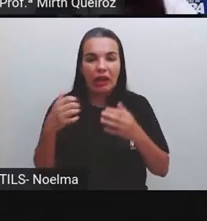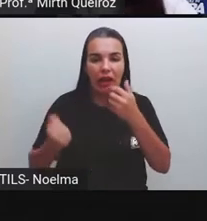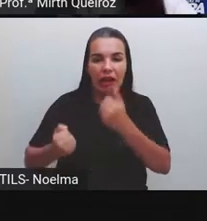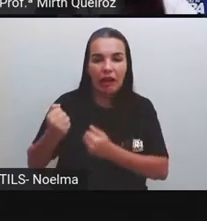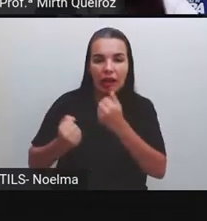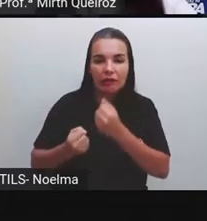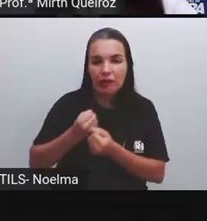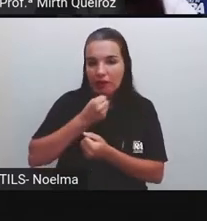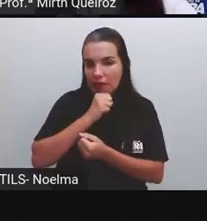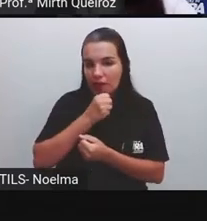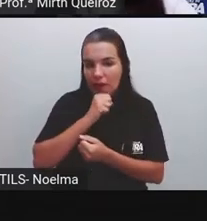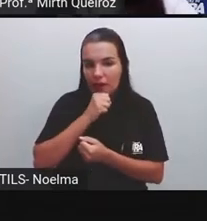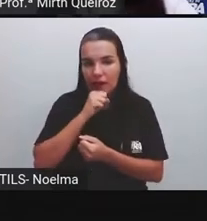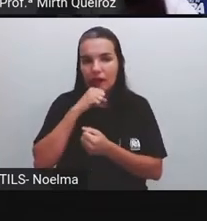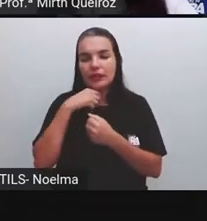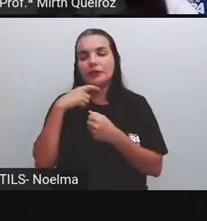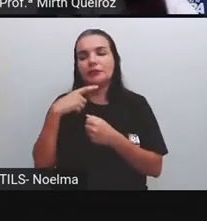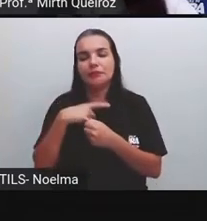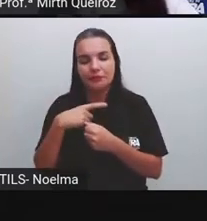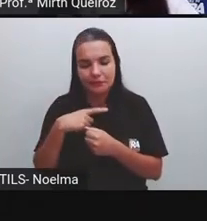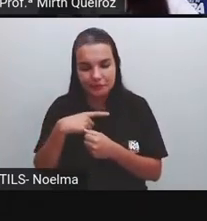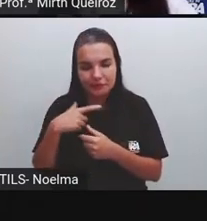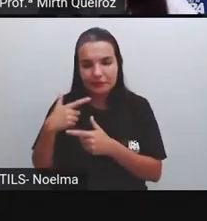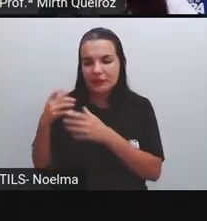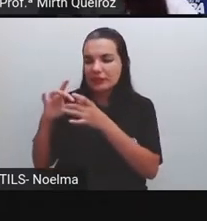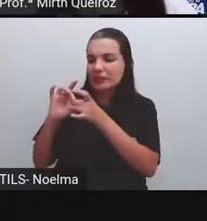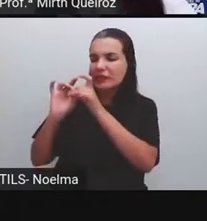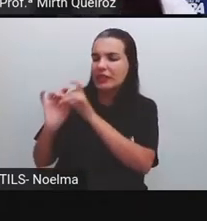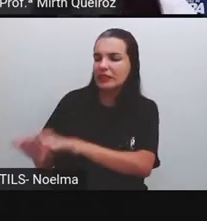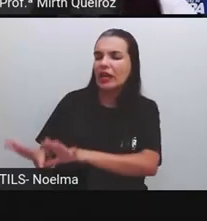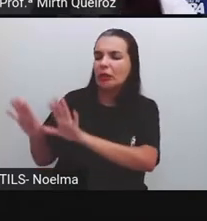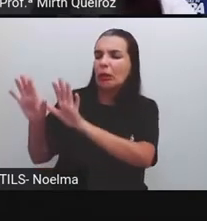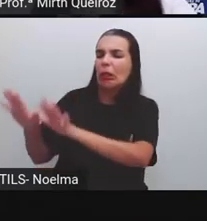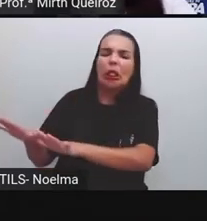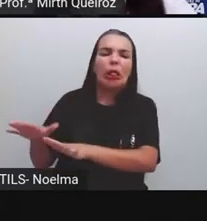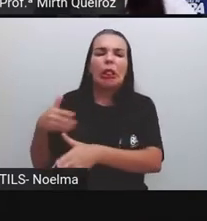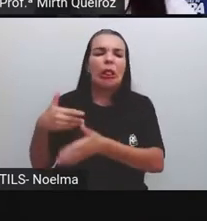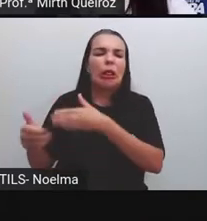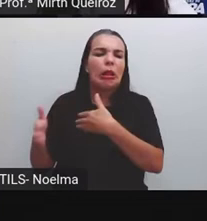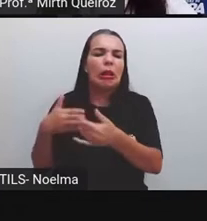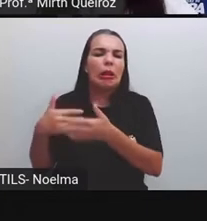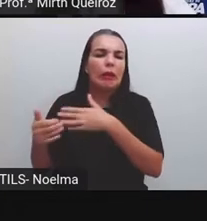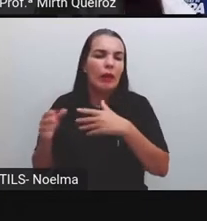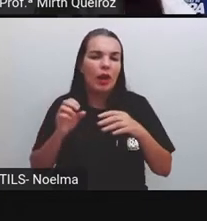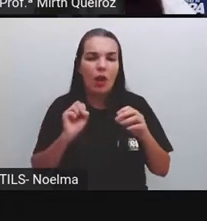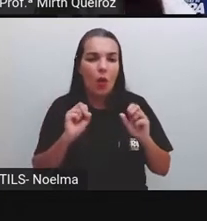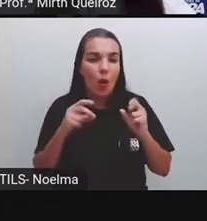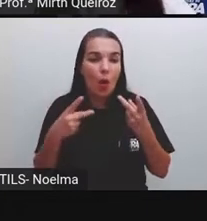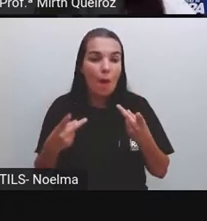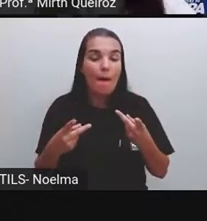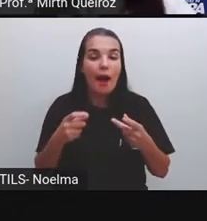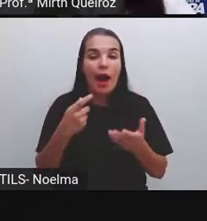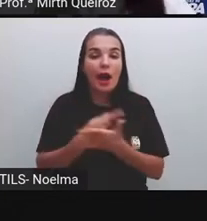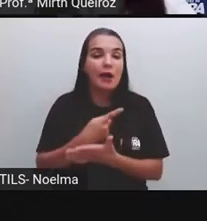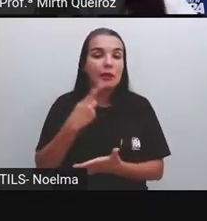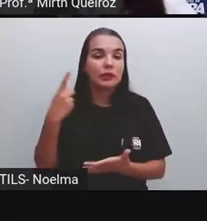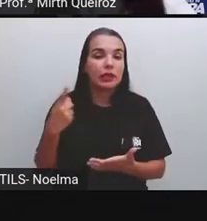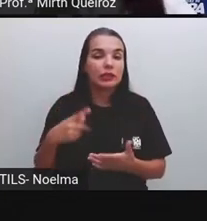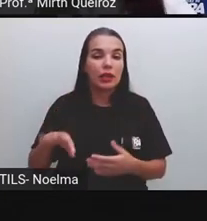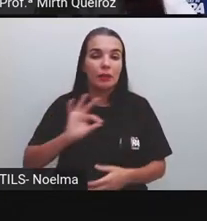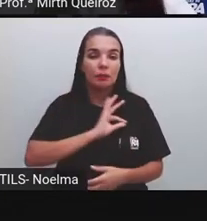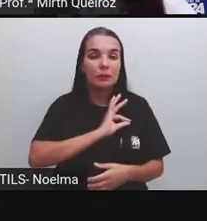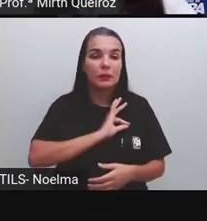vários carros velhos ali, que são deixados, né? Pode ser que passou por uma blitz, foi preso, alguma coisa do tipo, mas